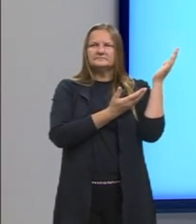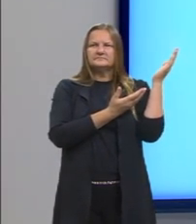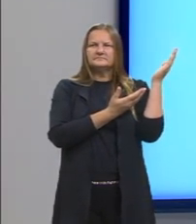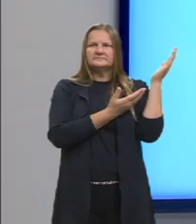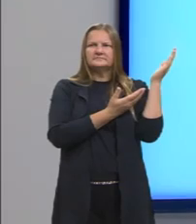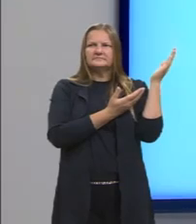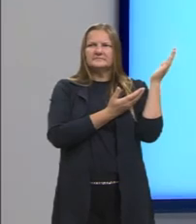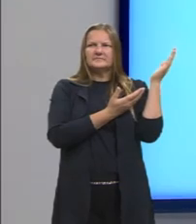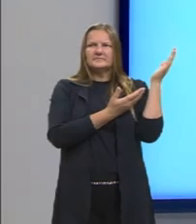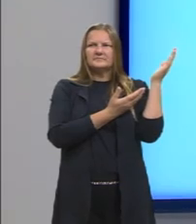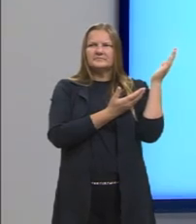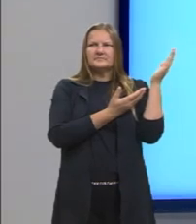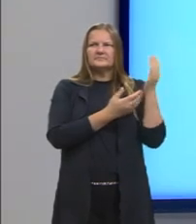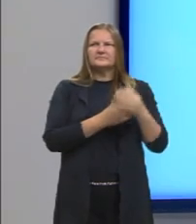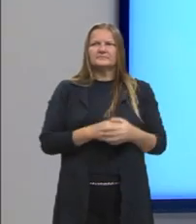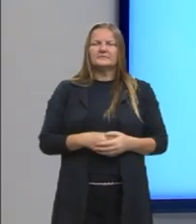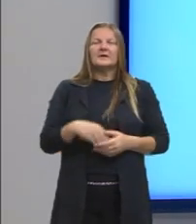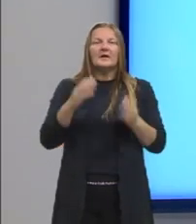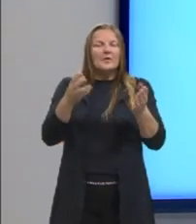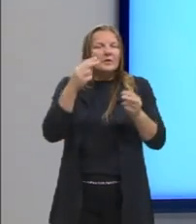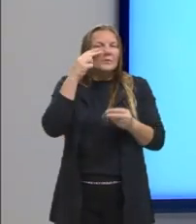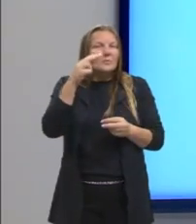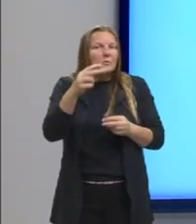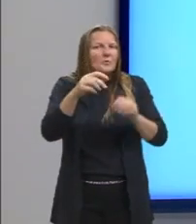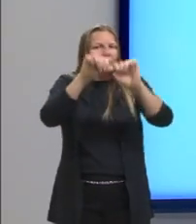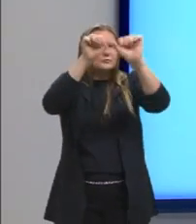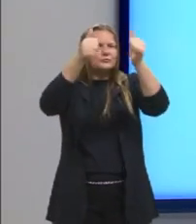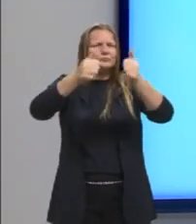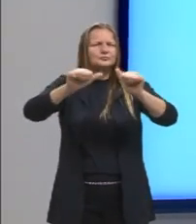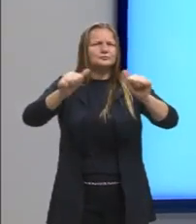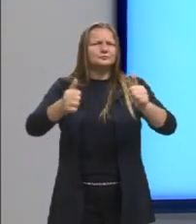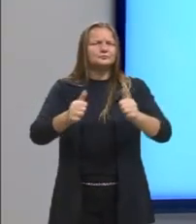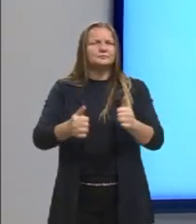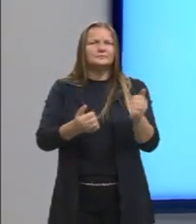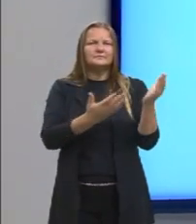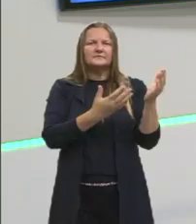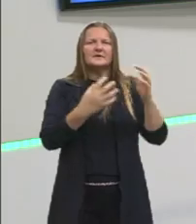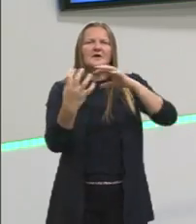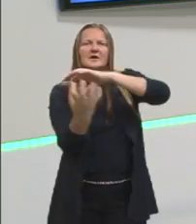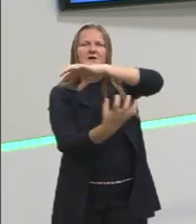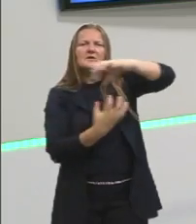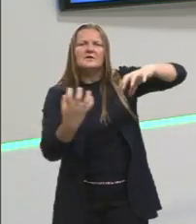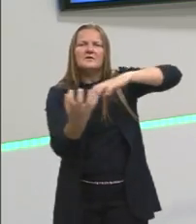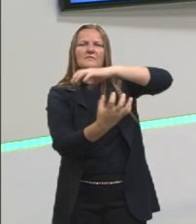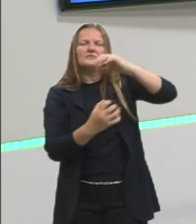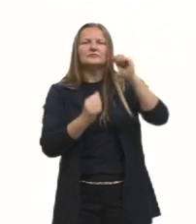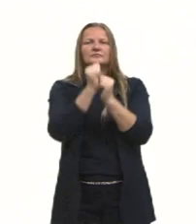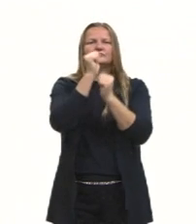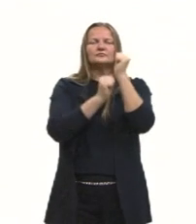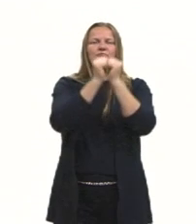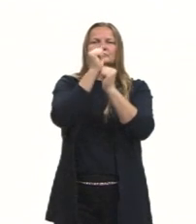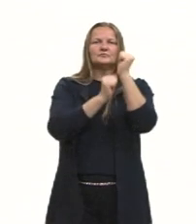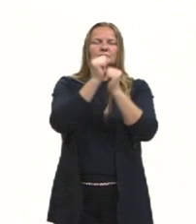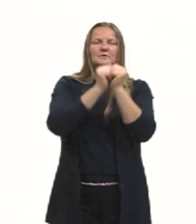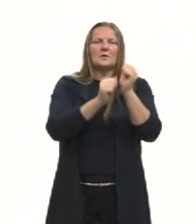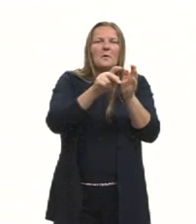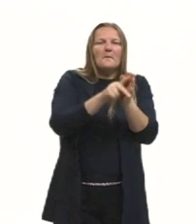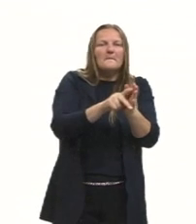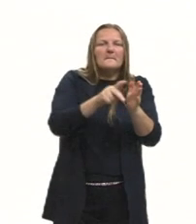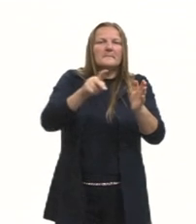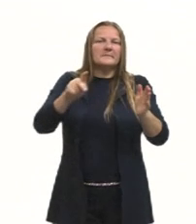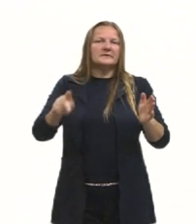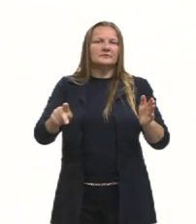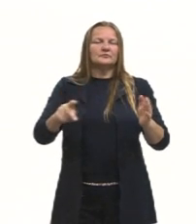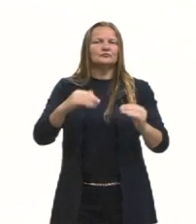slide. E olha aqui, o que acontece, Gurizada? Revolução Industrial. Então, tivemos o período grande do